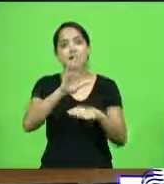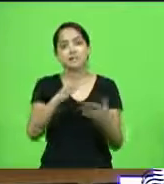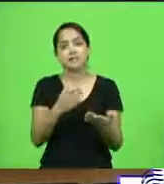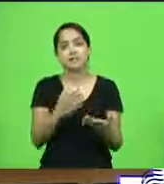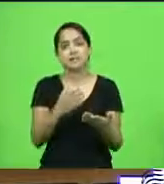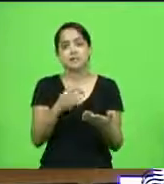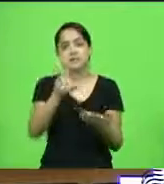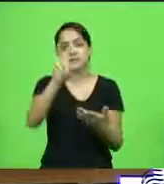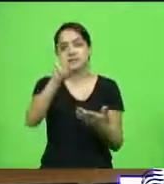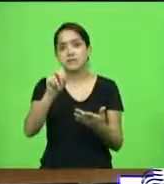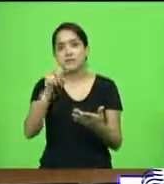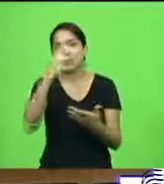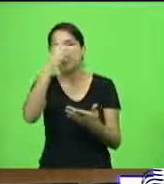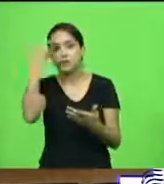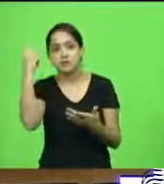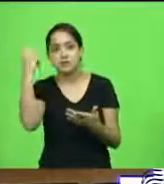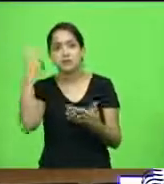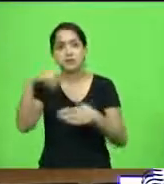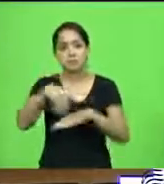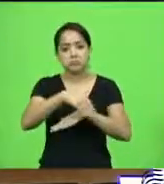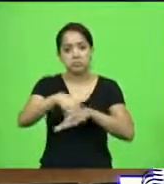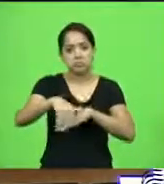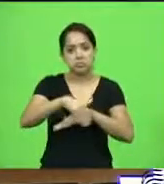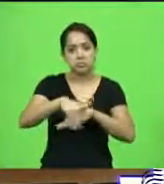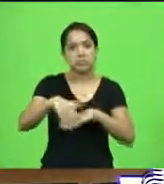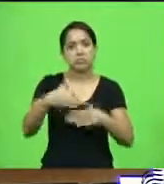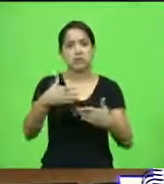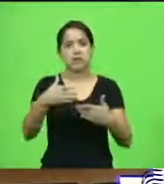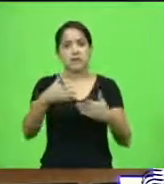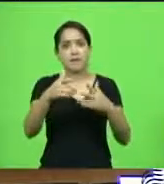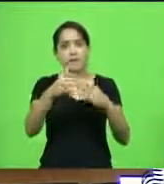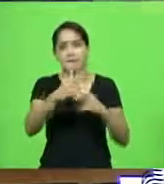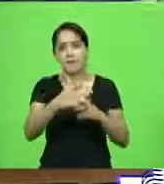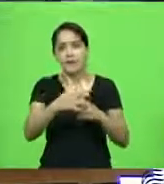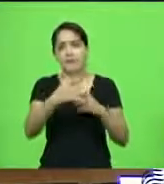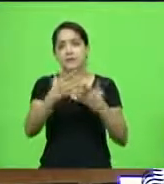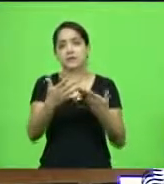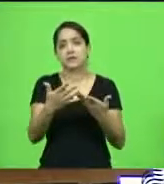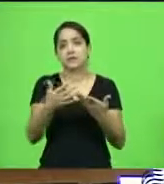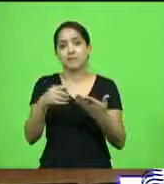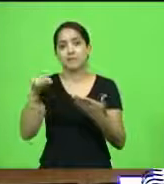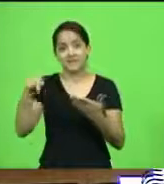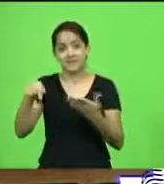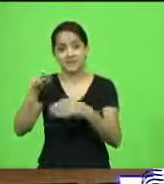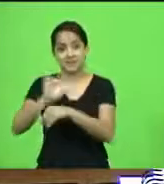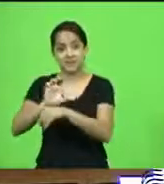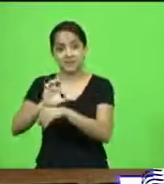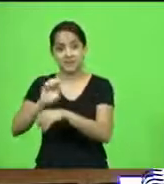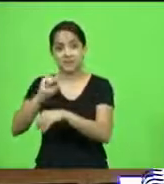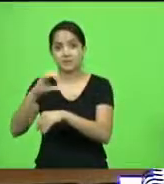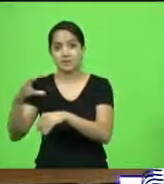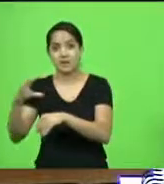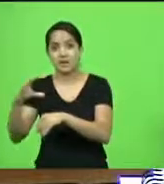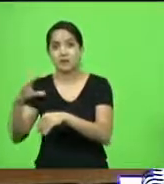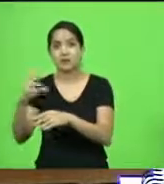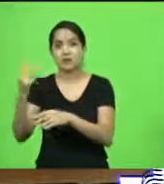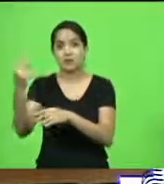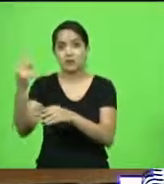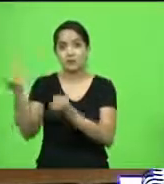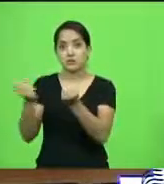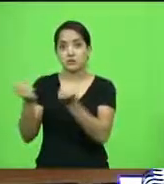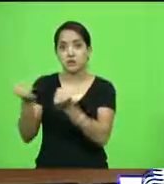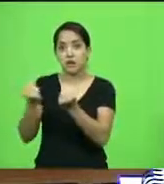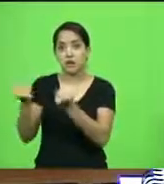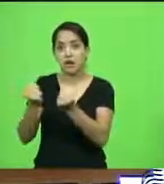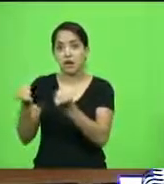pessoas na rua, cada um com uma máquina daquela de fazer asfalto, você anda por Santa Catarina, tem uma Kombi, dois coitados ali, aquele boneco